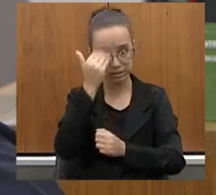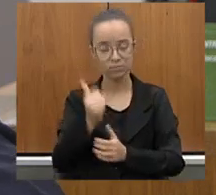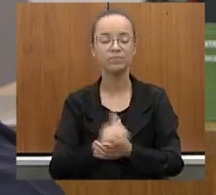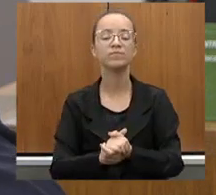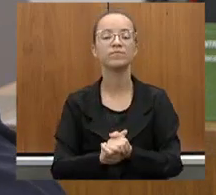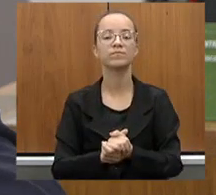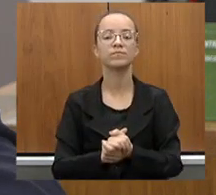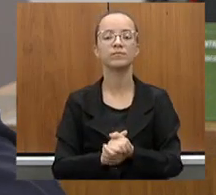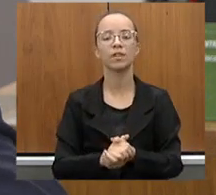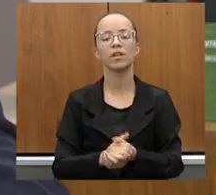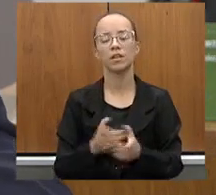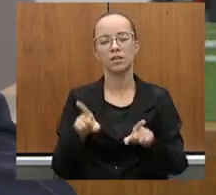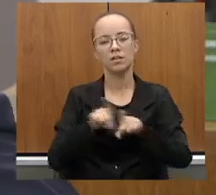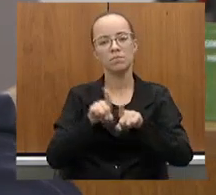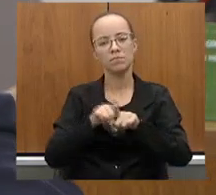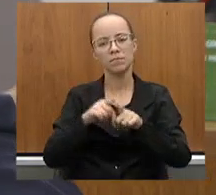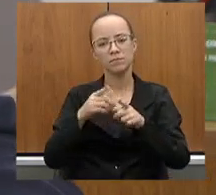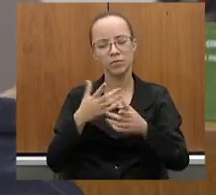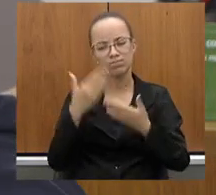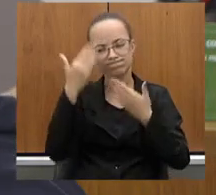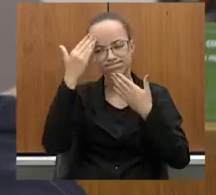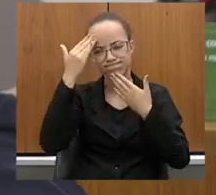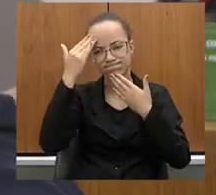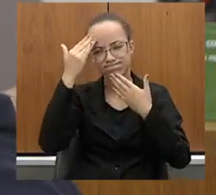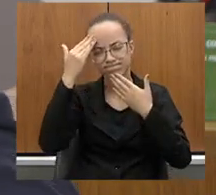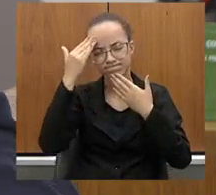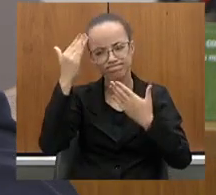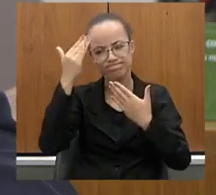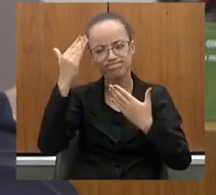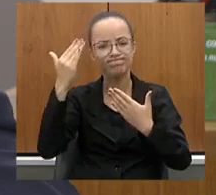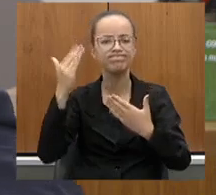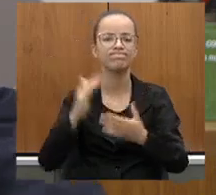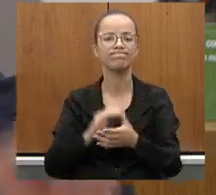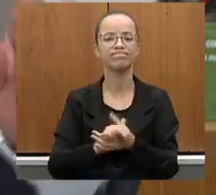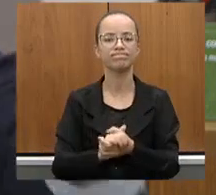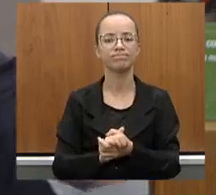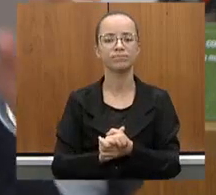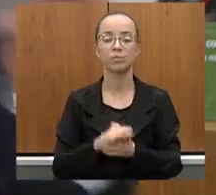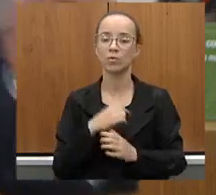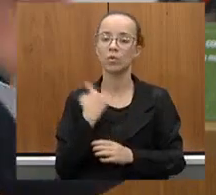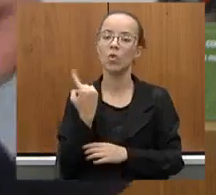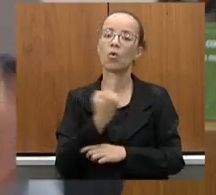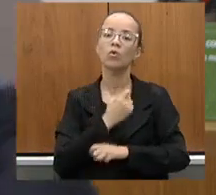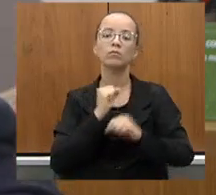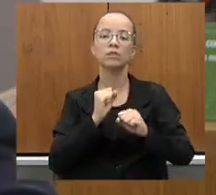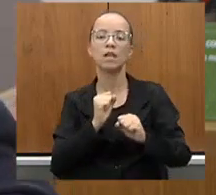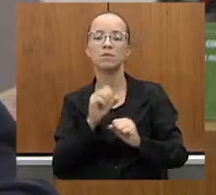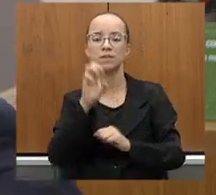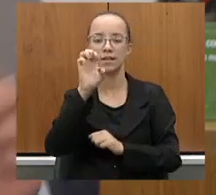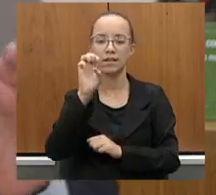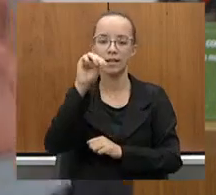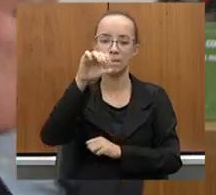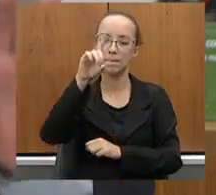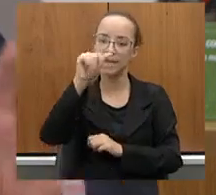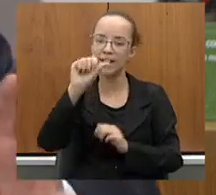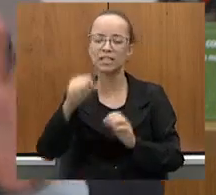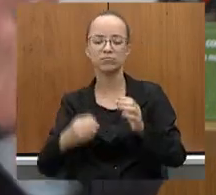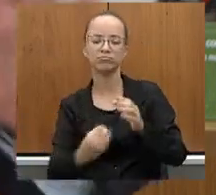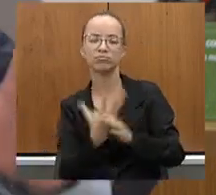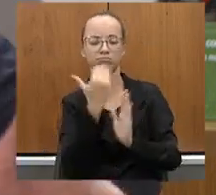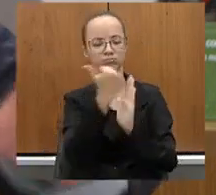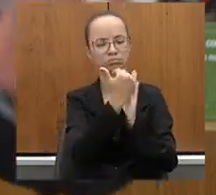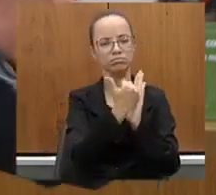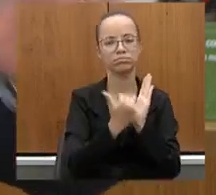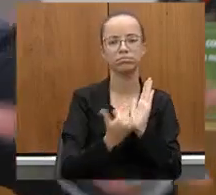aqui também, secretário, a nossa gratidão muito grande. Pudemos fazer emendas parlamentares, deixamos de atender